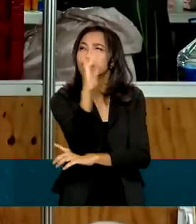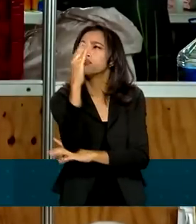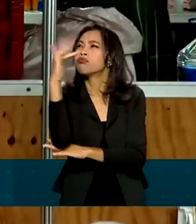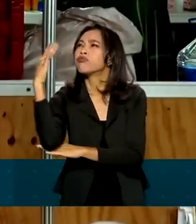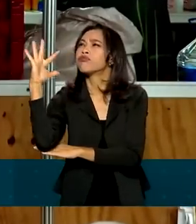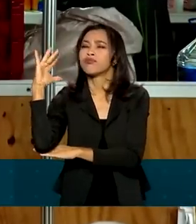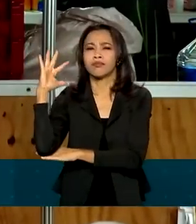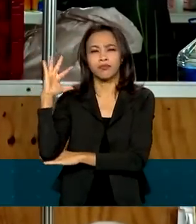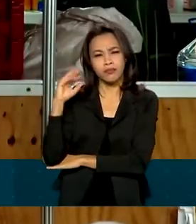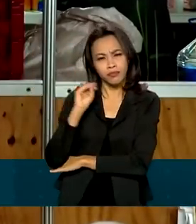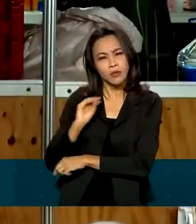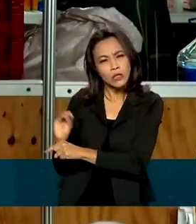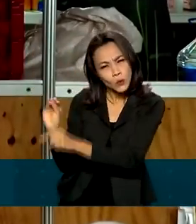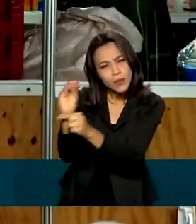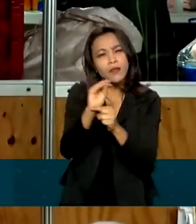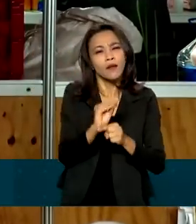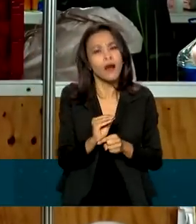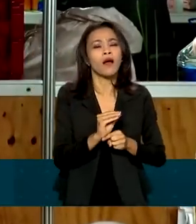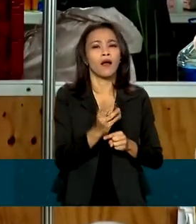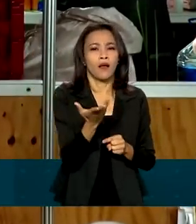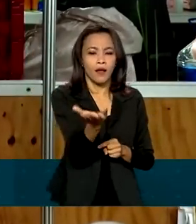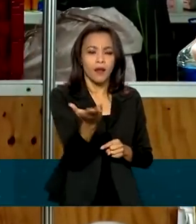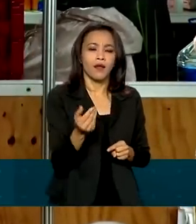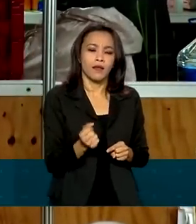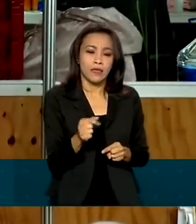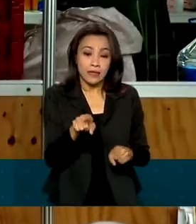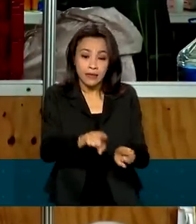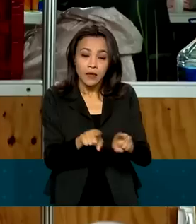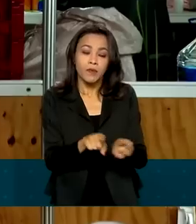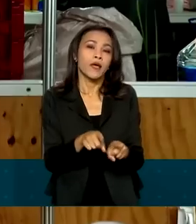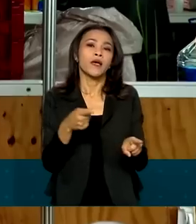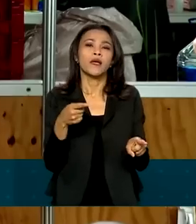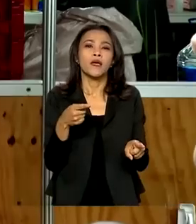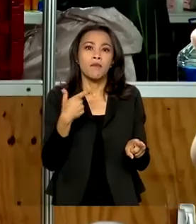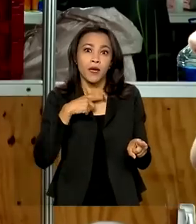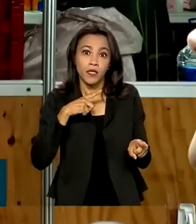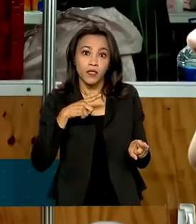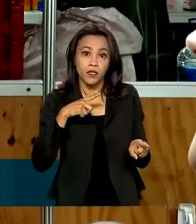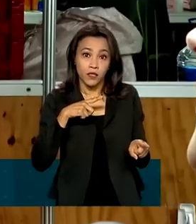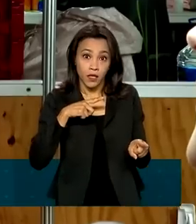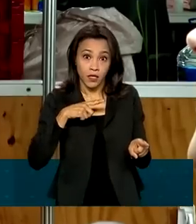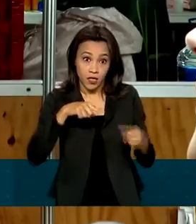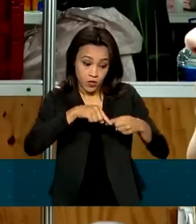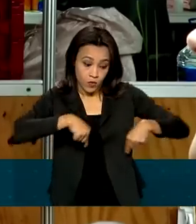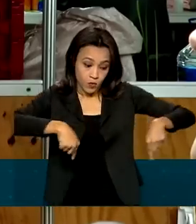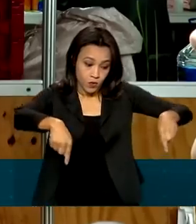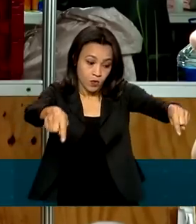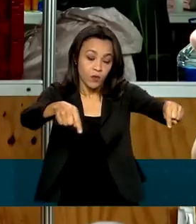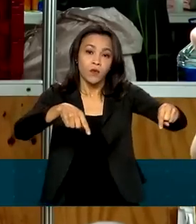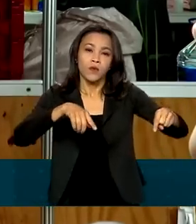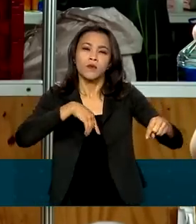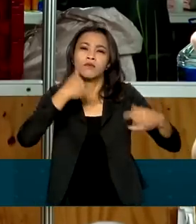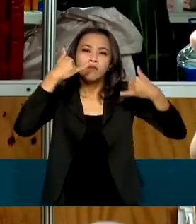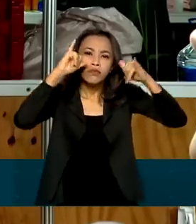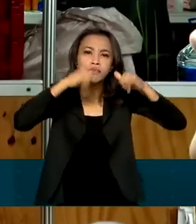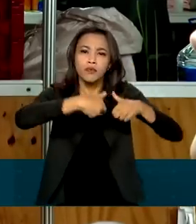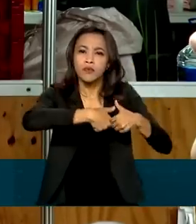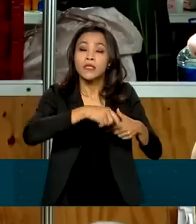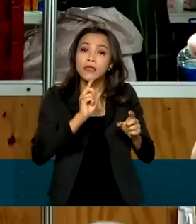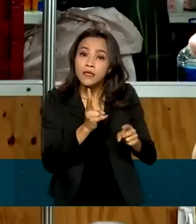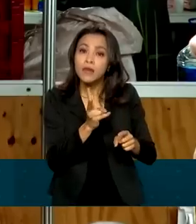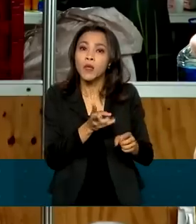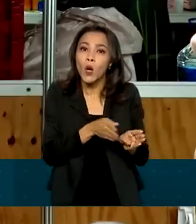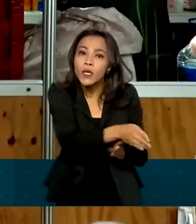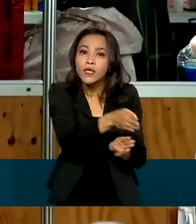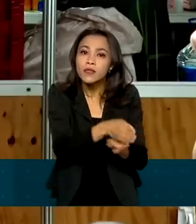e, na medida do possível, fazer reflorestamento para ter pastagem apícola e sempre orientando o pessoal lá para diminuir